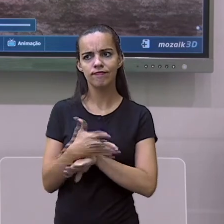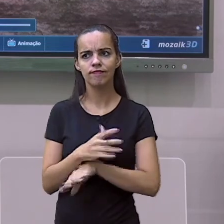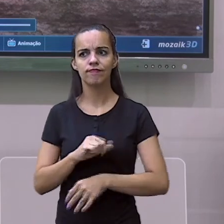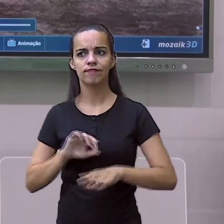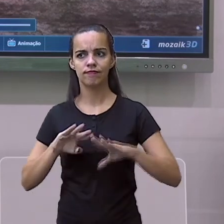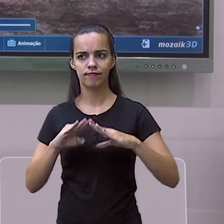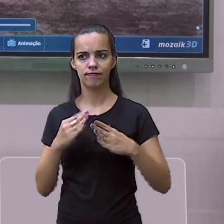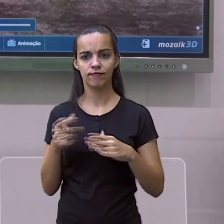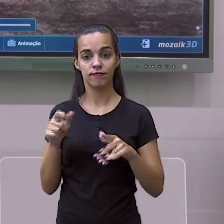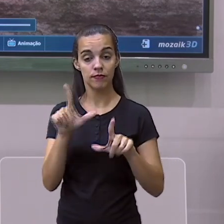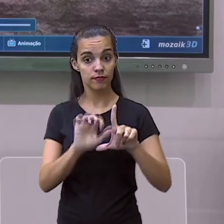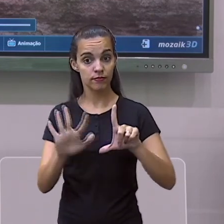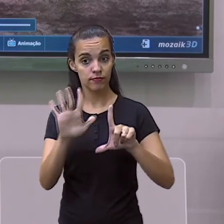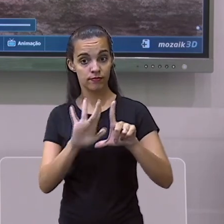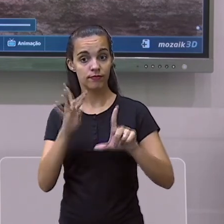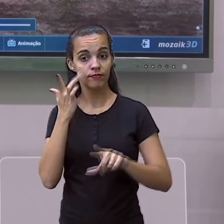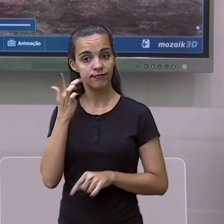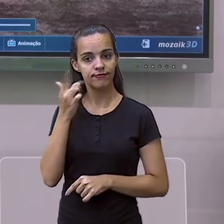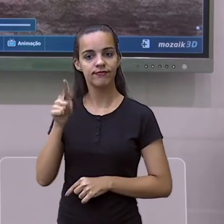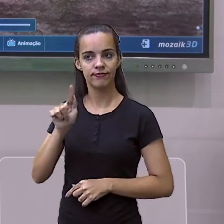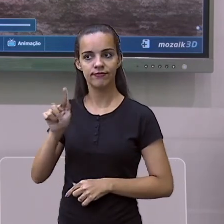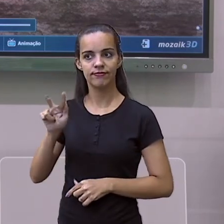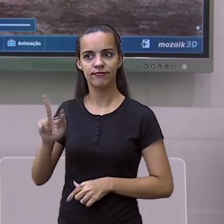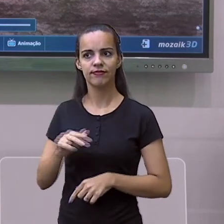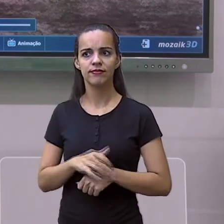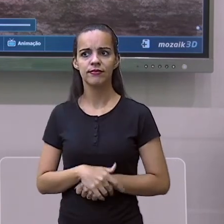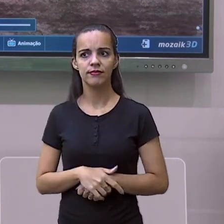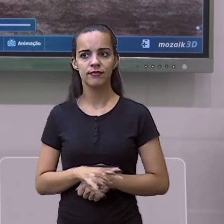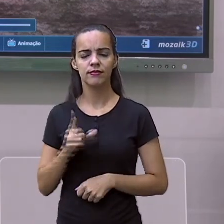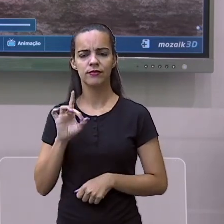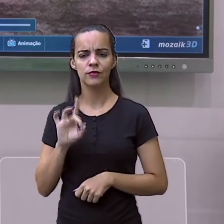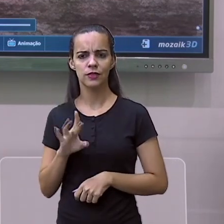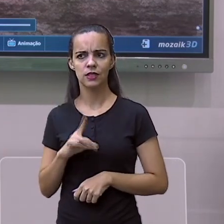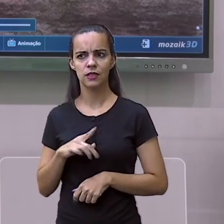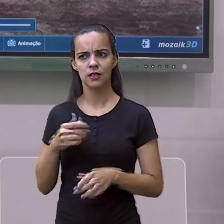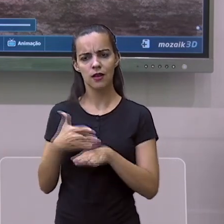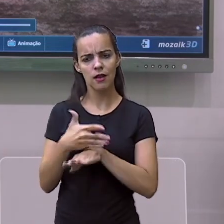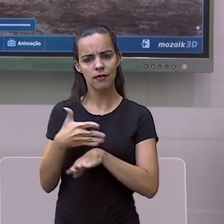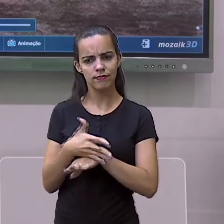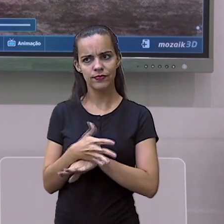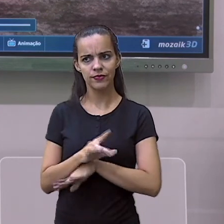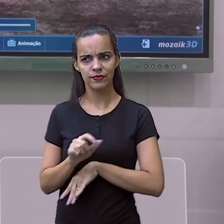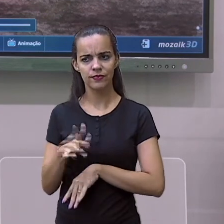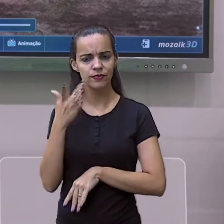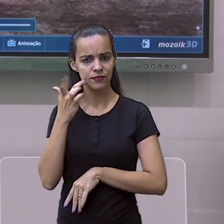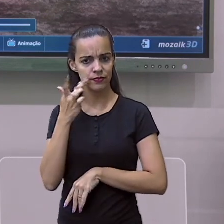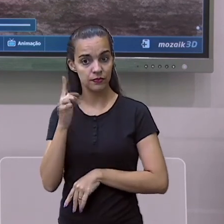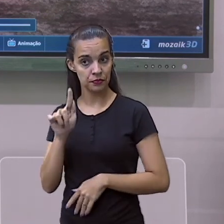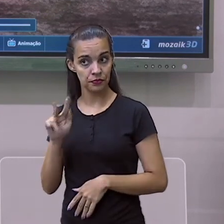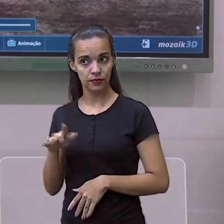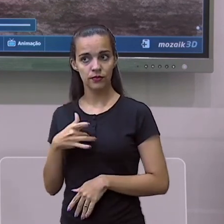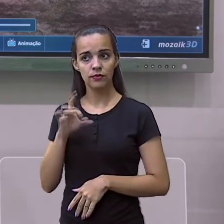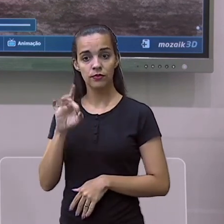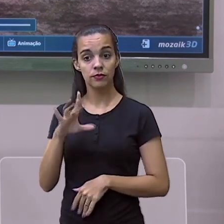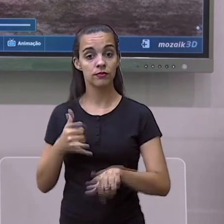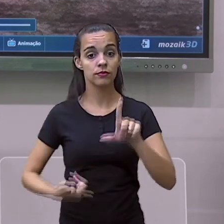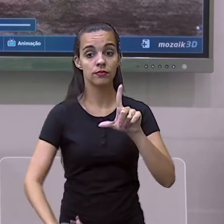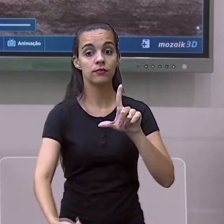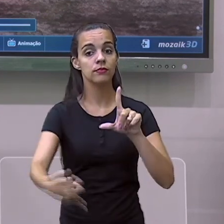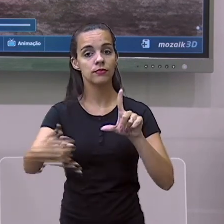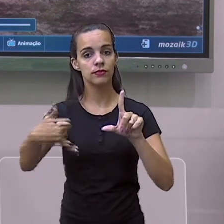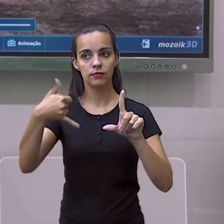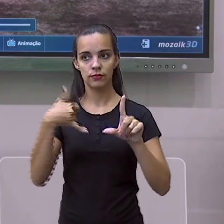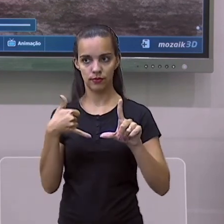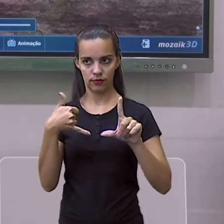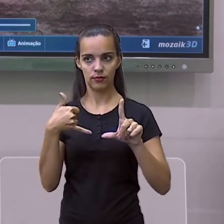a nossa plataforma SMEDGV. Para você acessar a plataforma é fácil. Basta você apontar